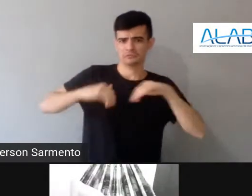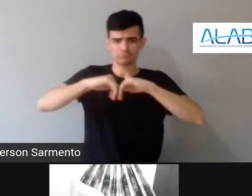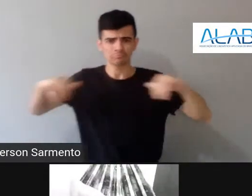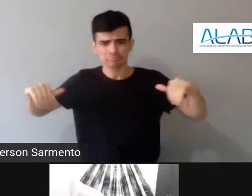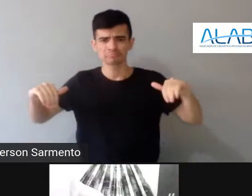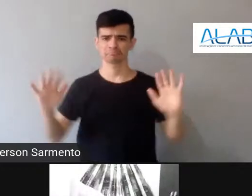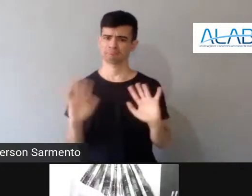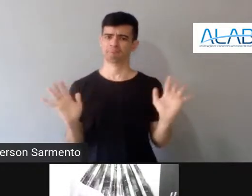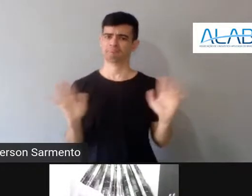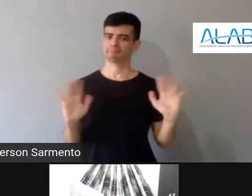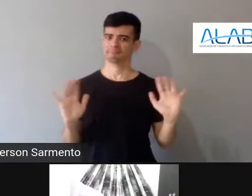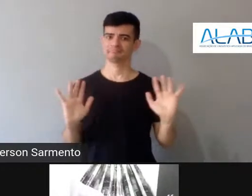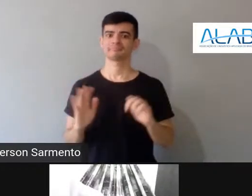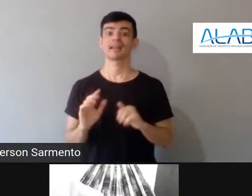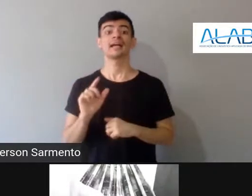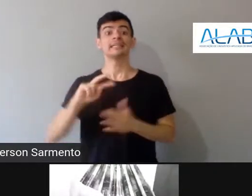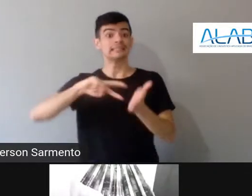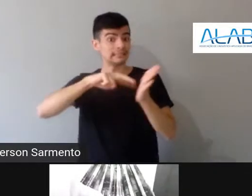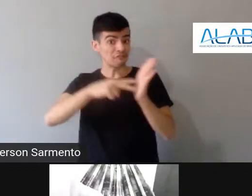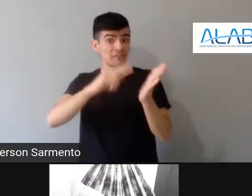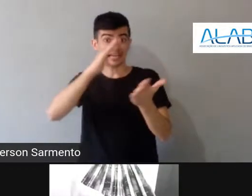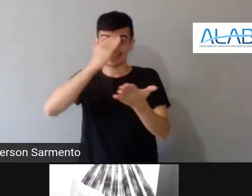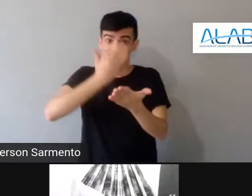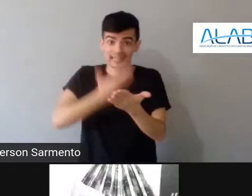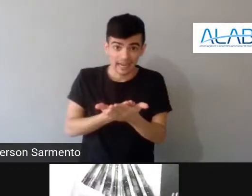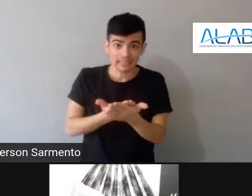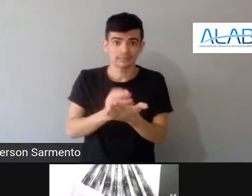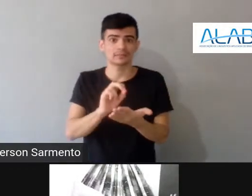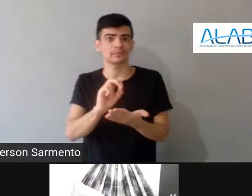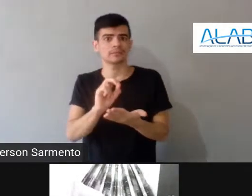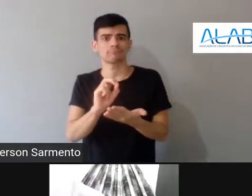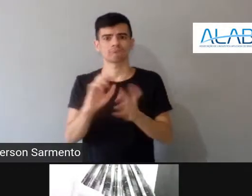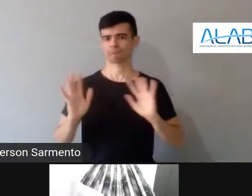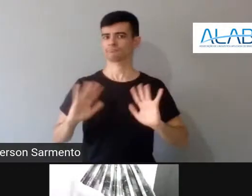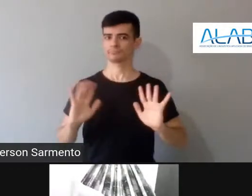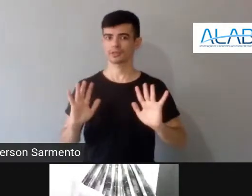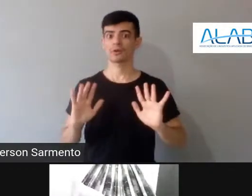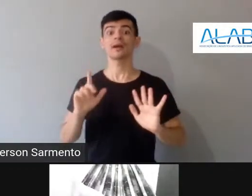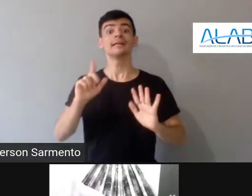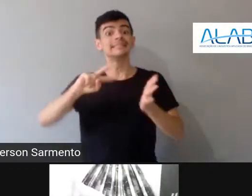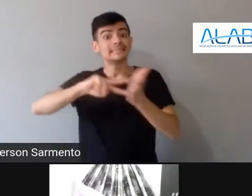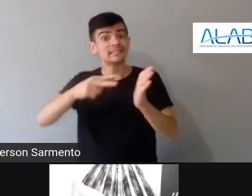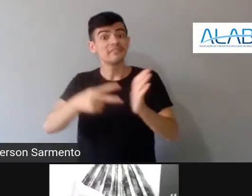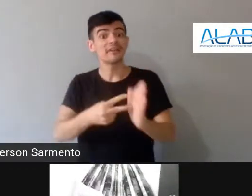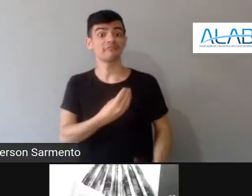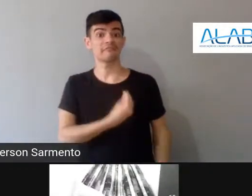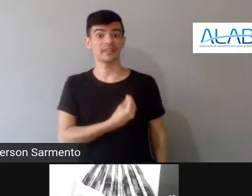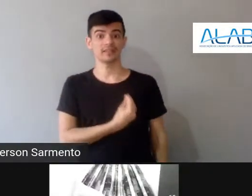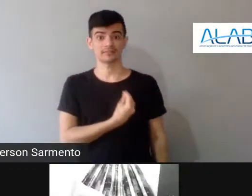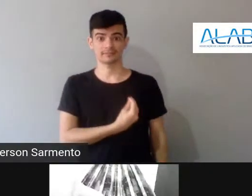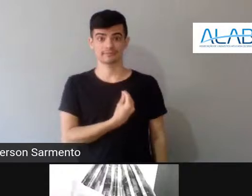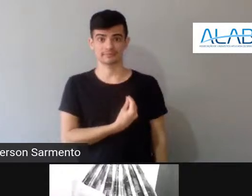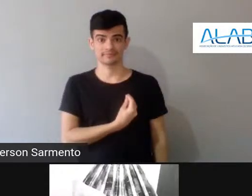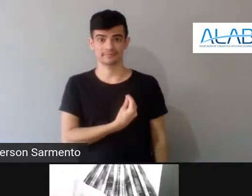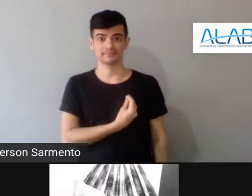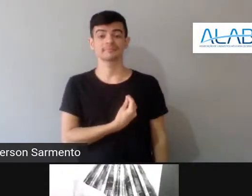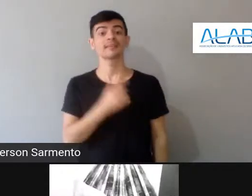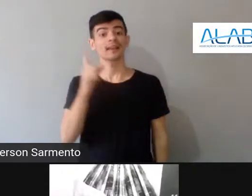crença ou de espiritualidade, né? Para a gente é uma questão de vida, né? É uma questão de cosmovisão.